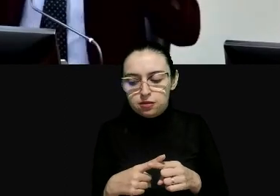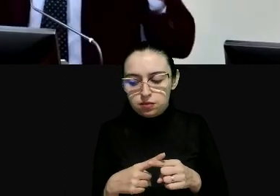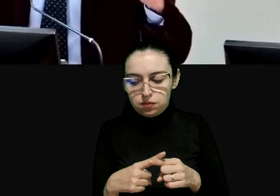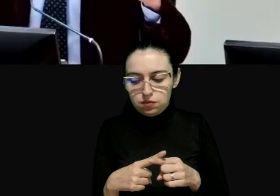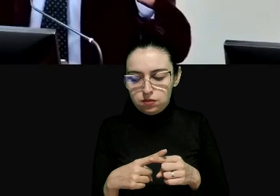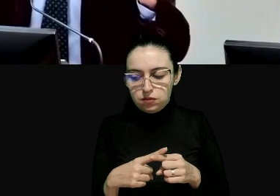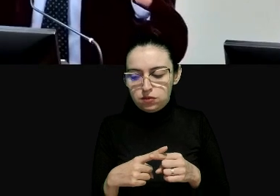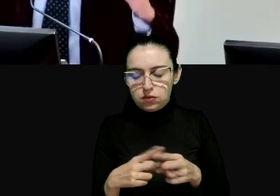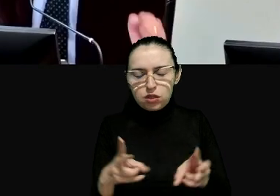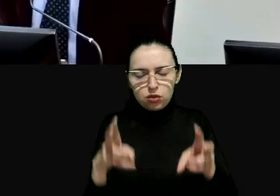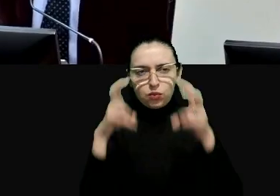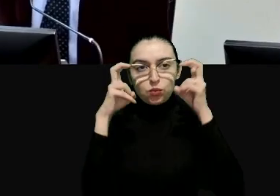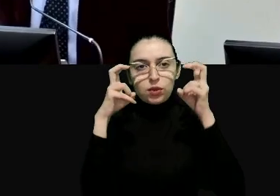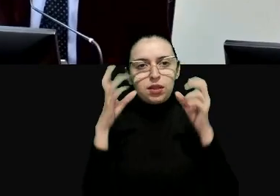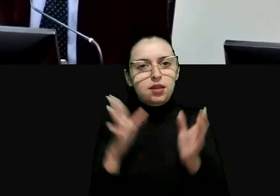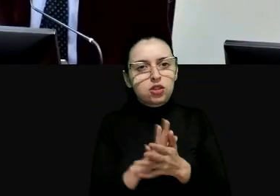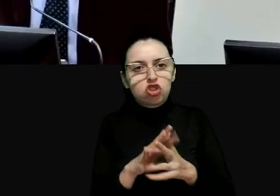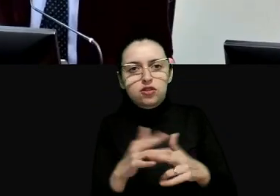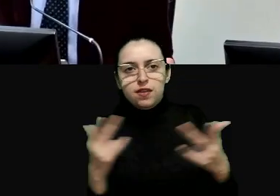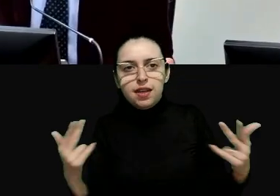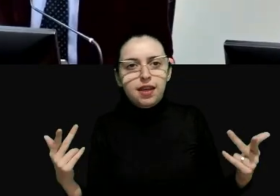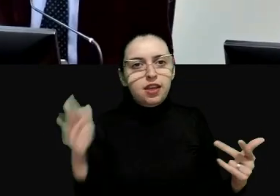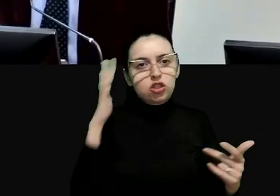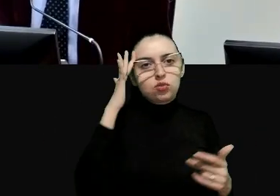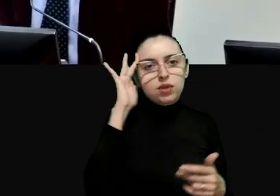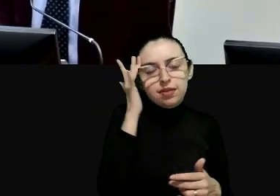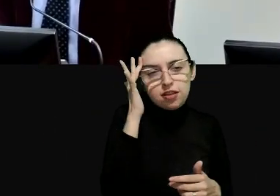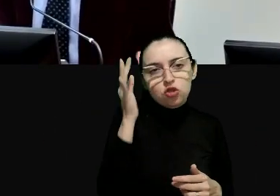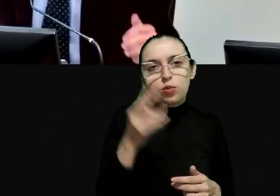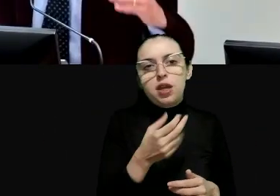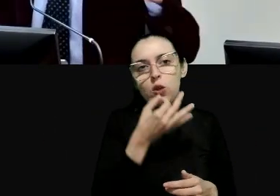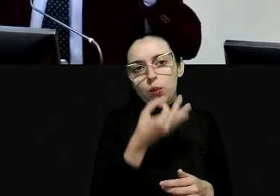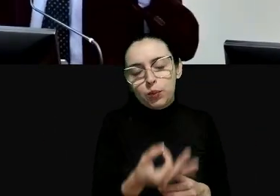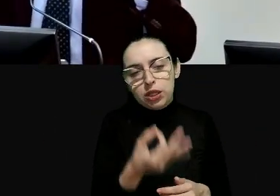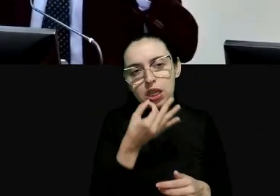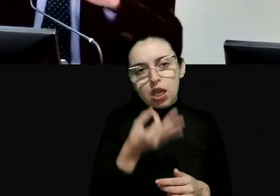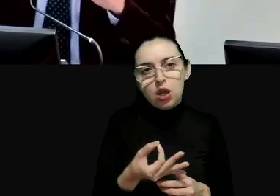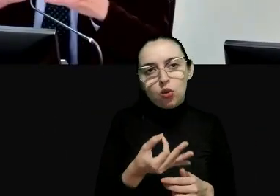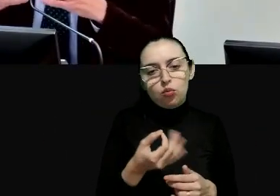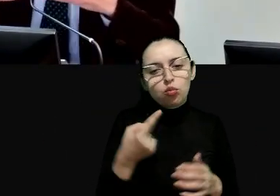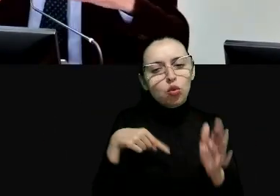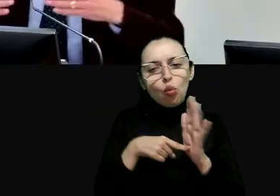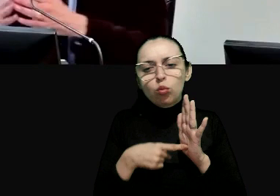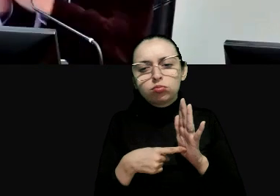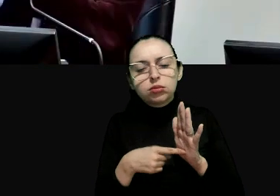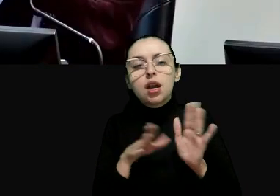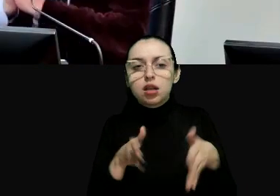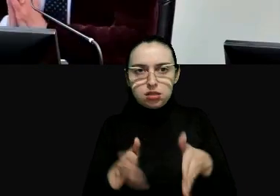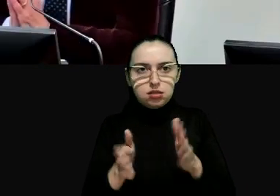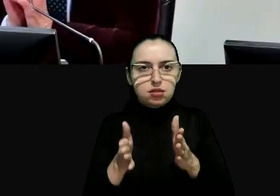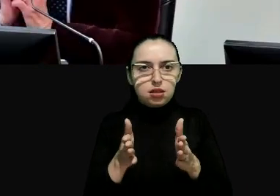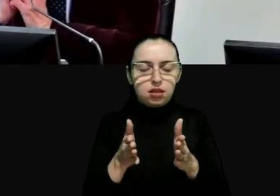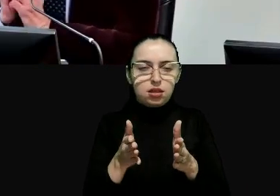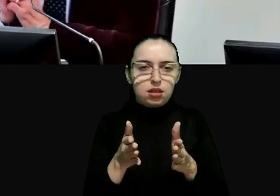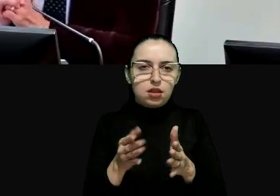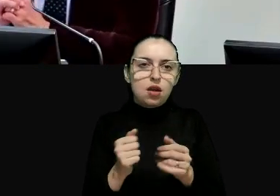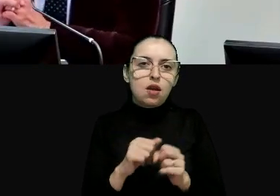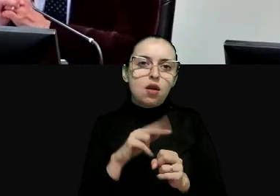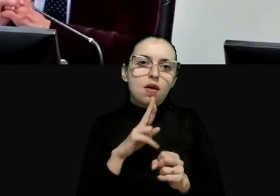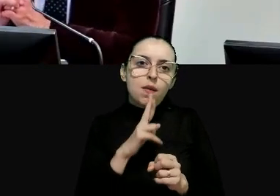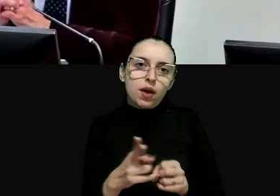suas visões distintas sobre o caso concreto encontrar uma vía para ir adelante